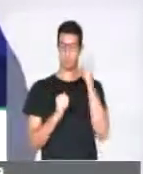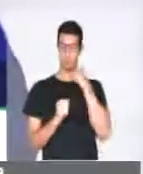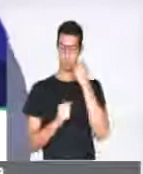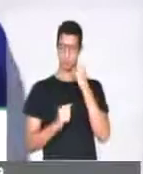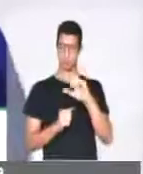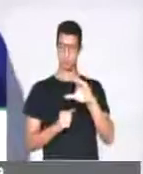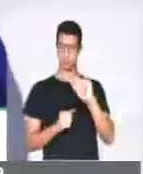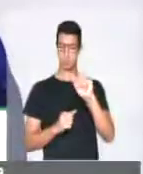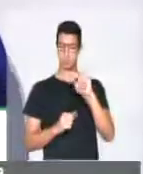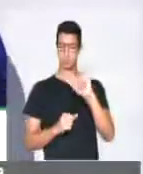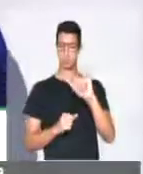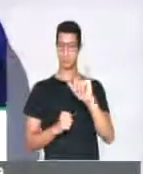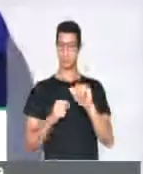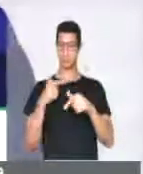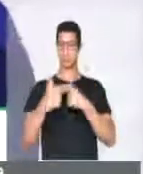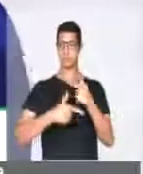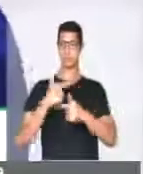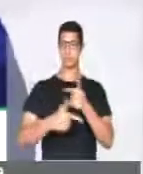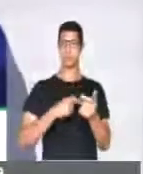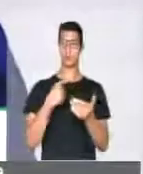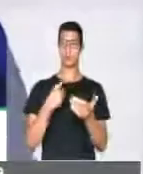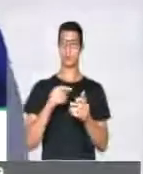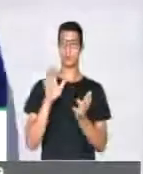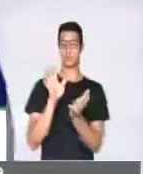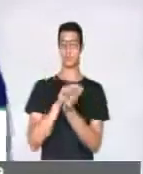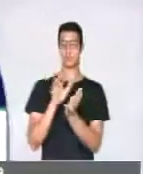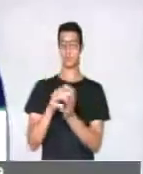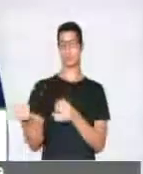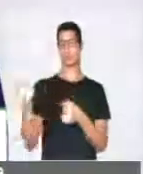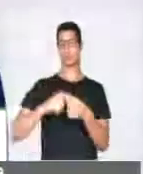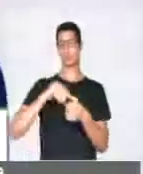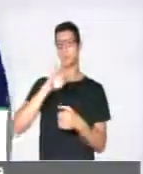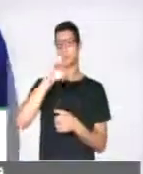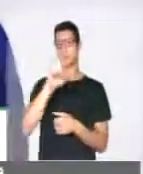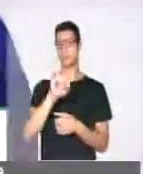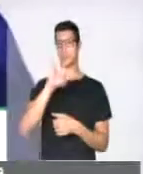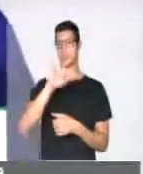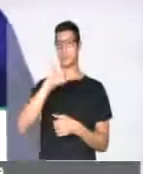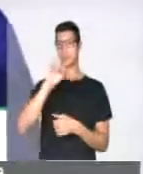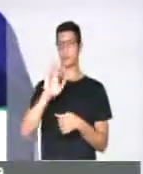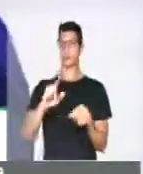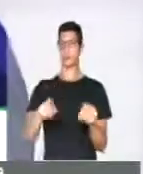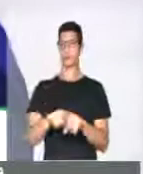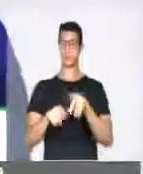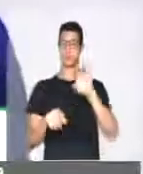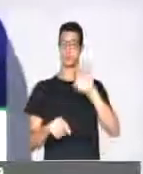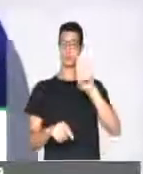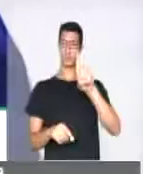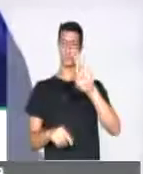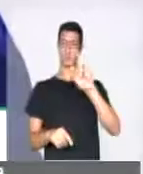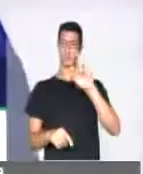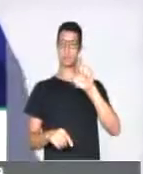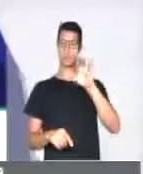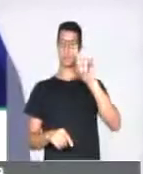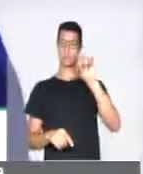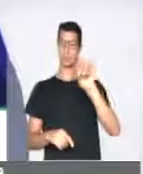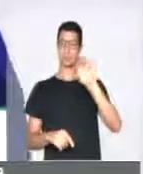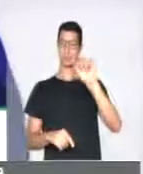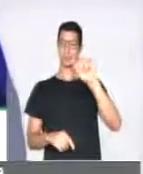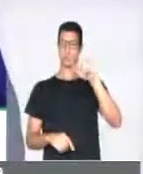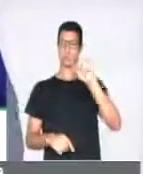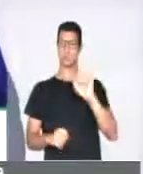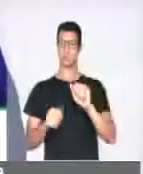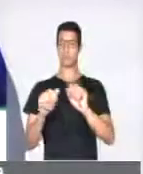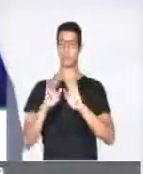Capi trabalhamos em Pernambuco, na volta do exílio. E Eduardo Campos, que completaria 52 anos,